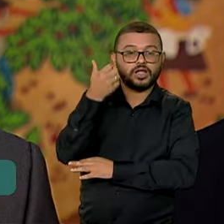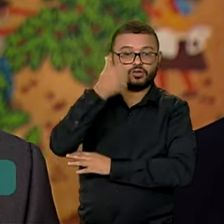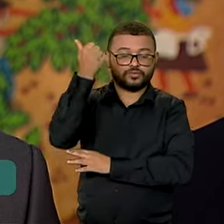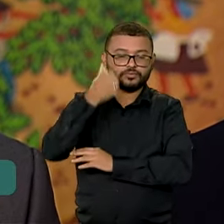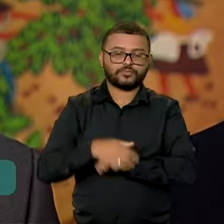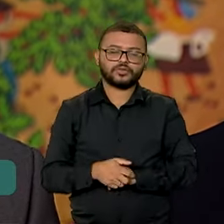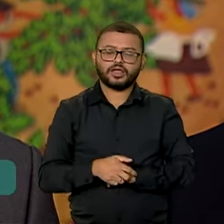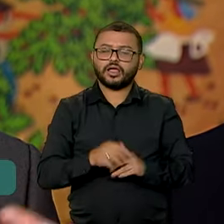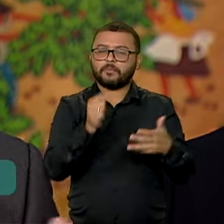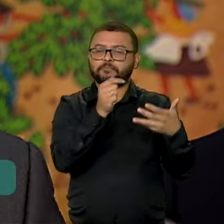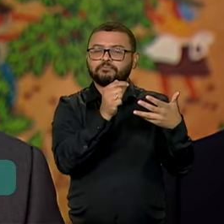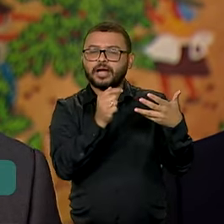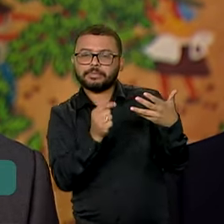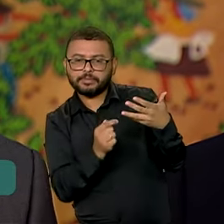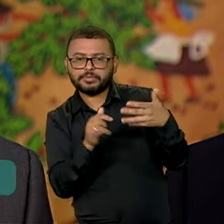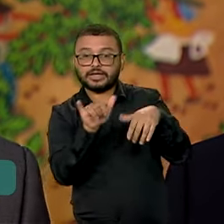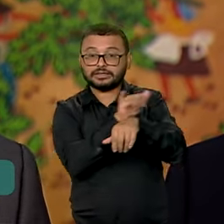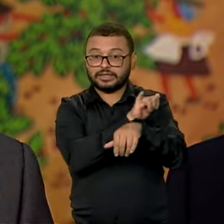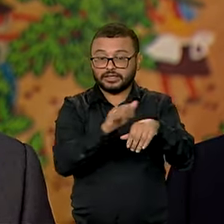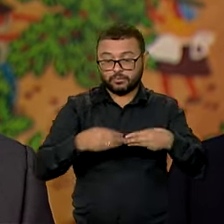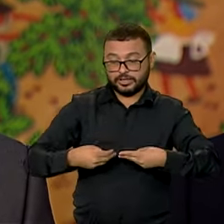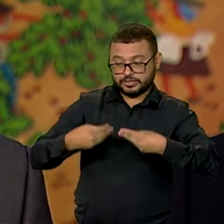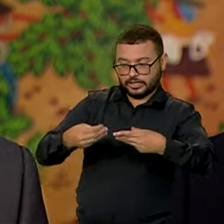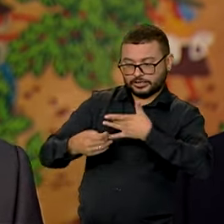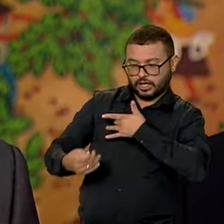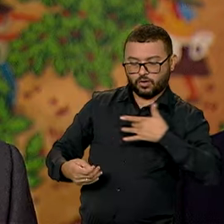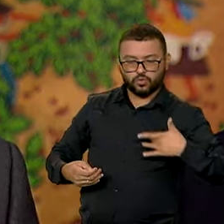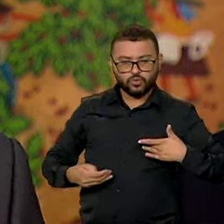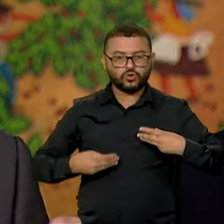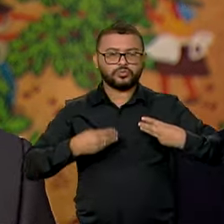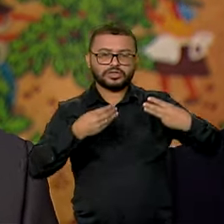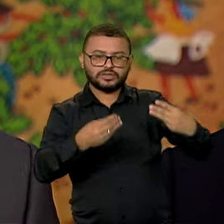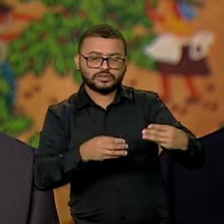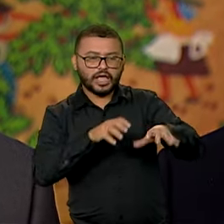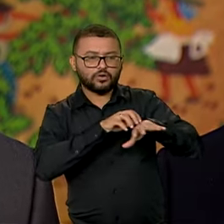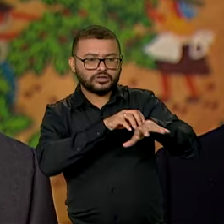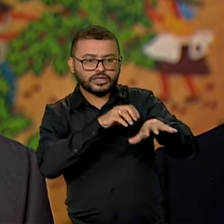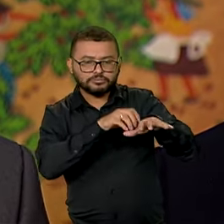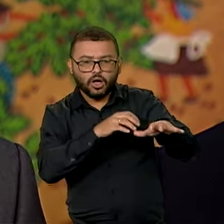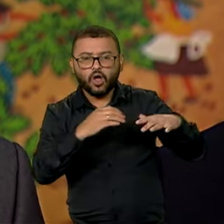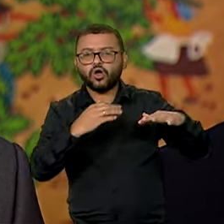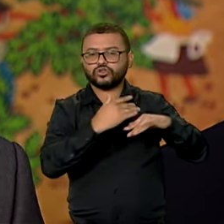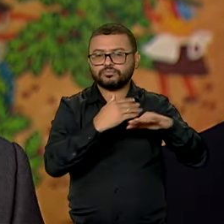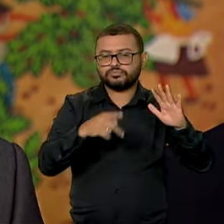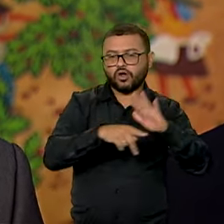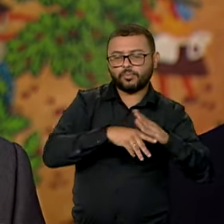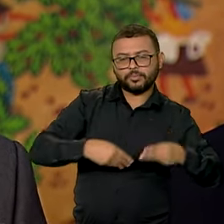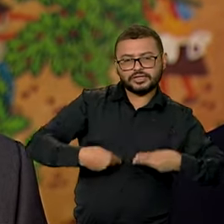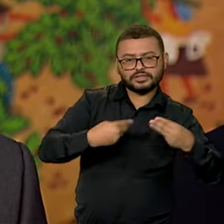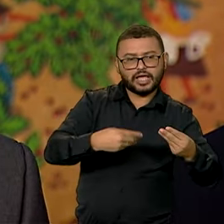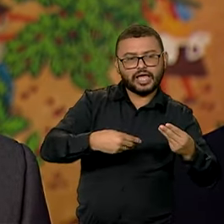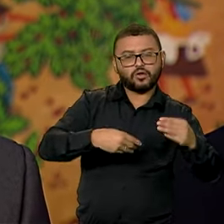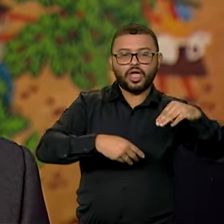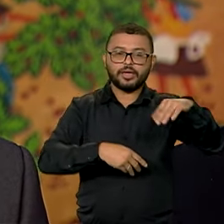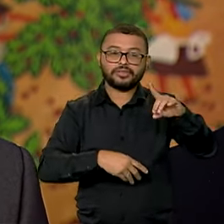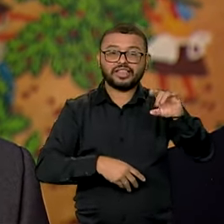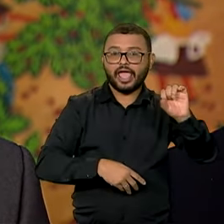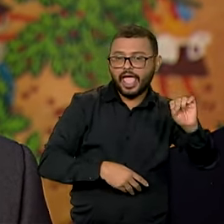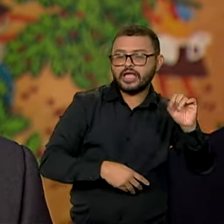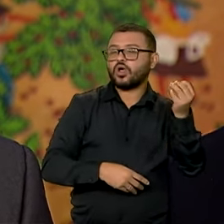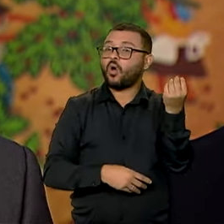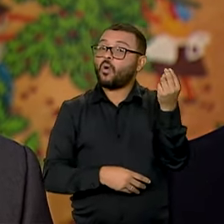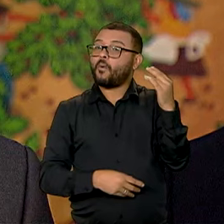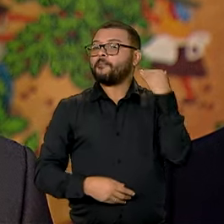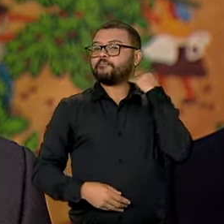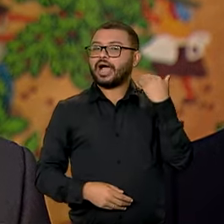as medidas, seja no Ministério da Saúde, no Ministério dos Transportes, no Ministério do Desenvolvimento Social, nos bancos públicos,